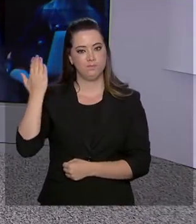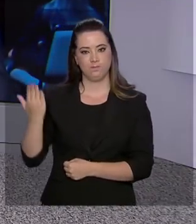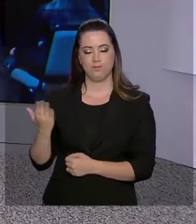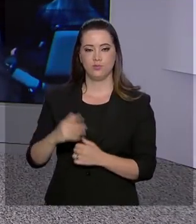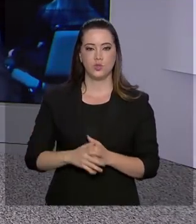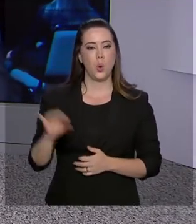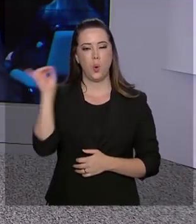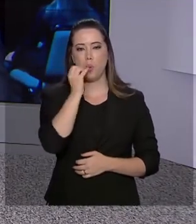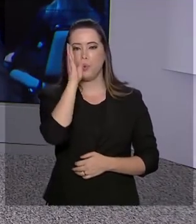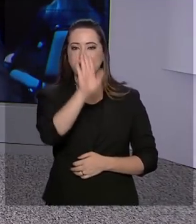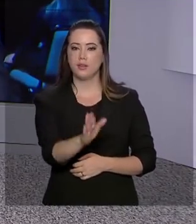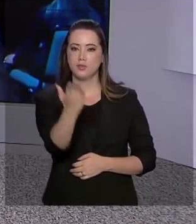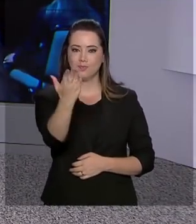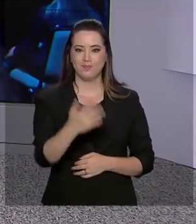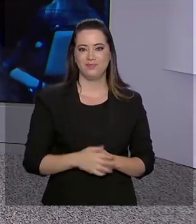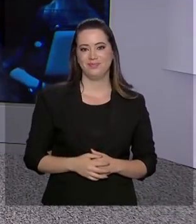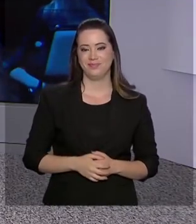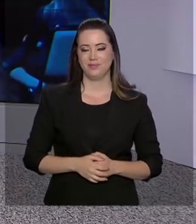Ricardo, boa tarde para você.